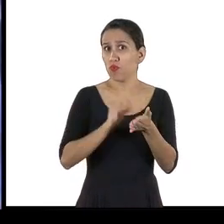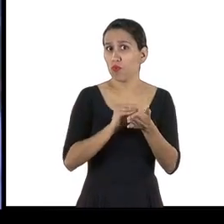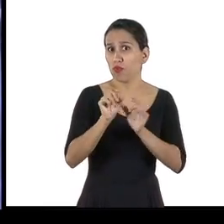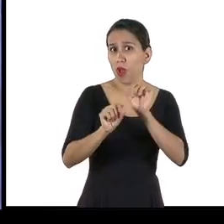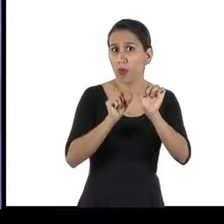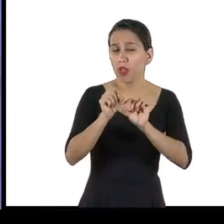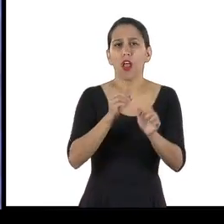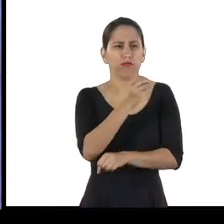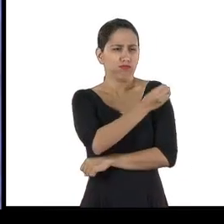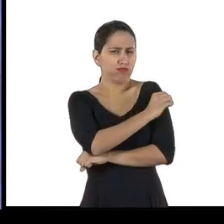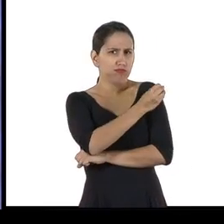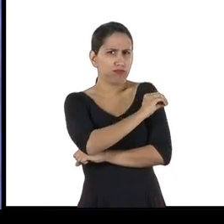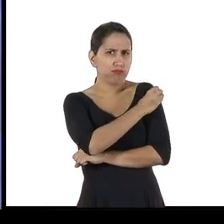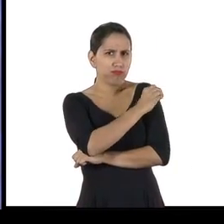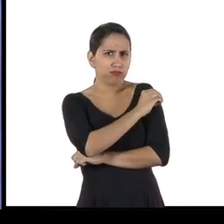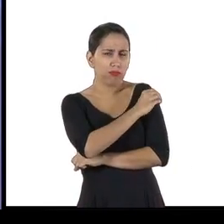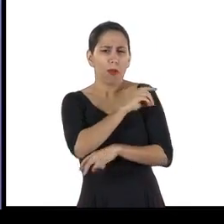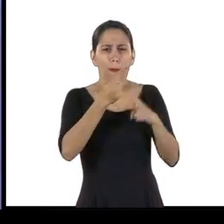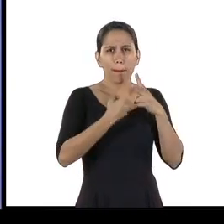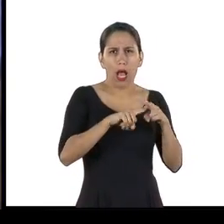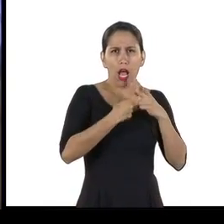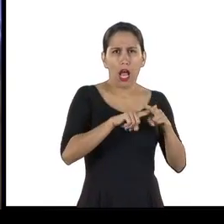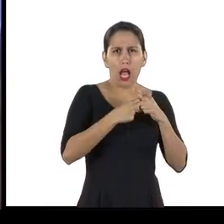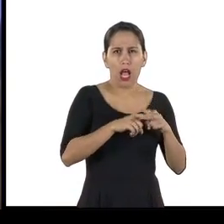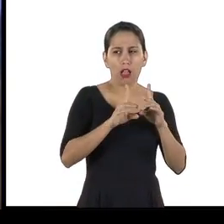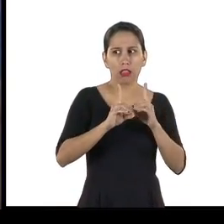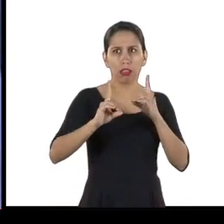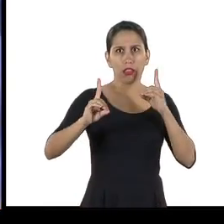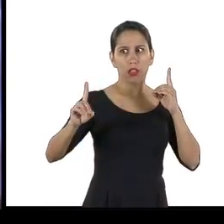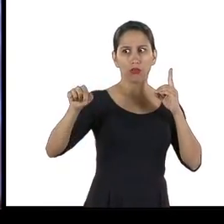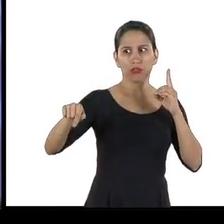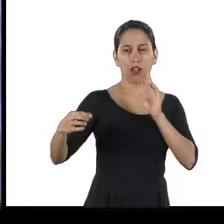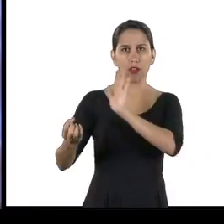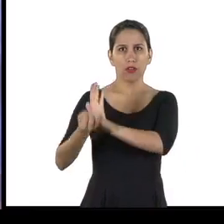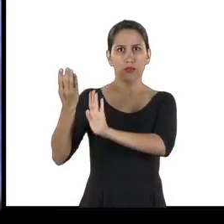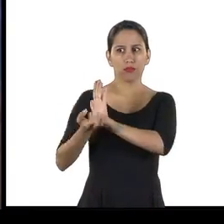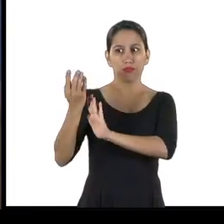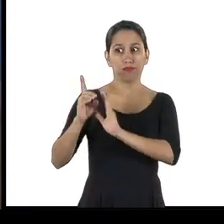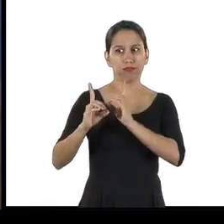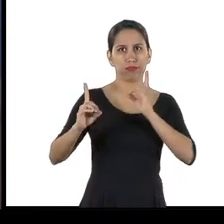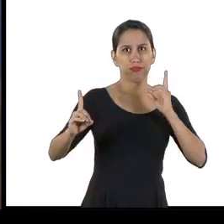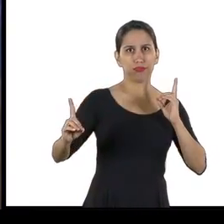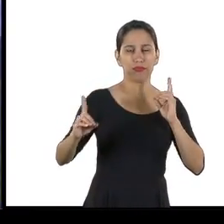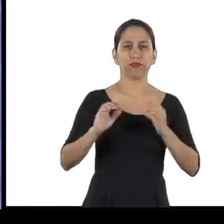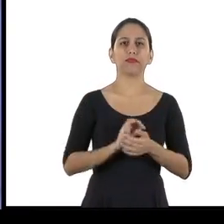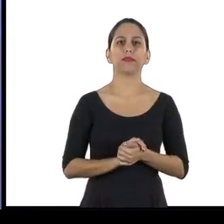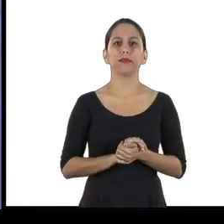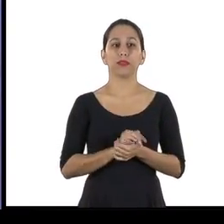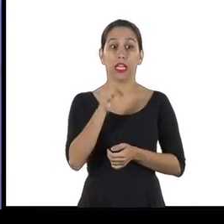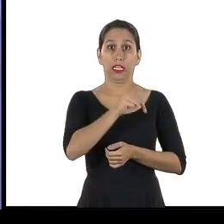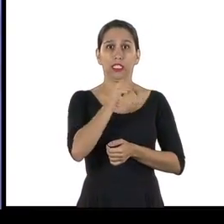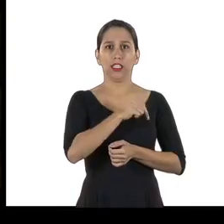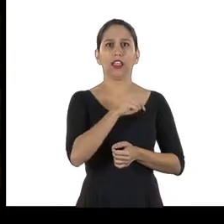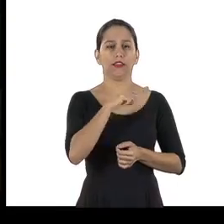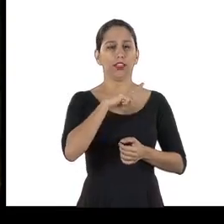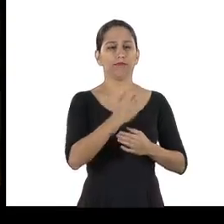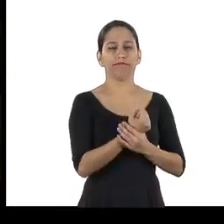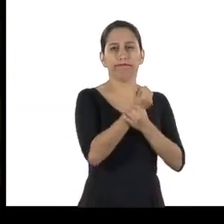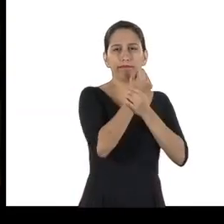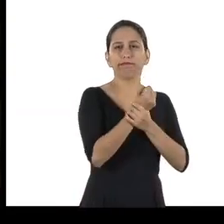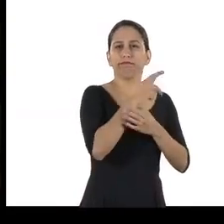preventiva e corretiva separadas da produção. Para que esse trabalho possa ser realizado da forma mais eficiente e segura.